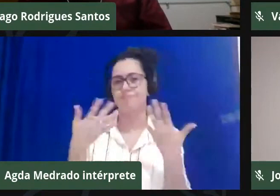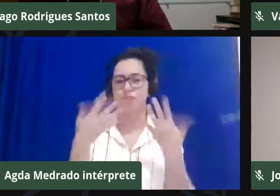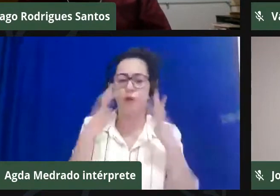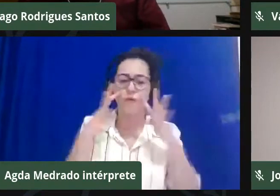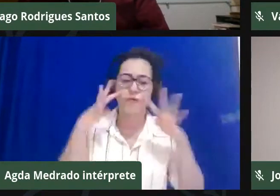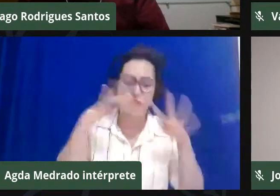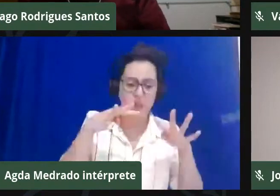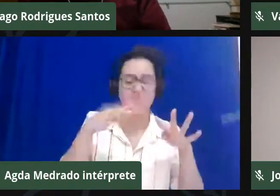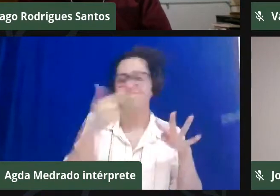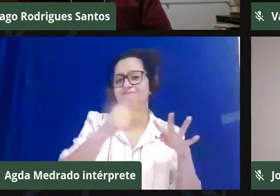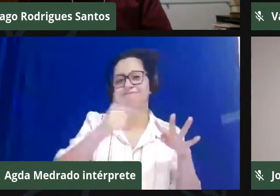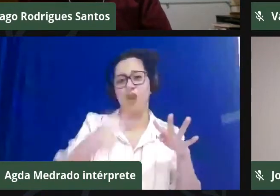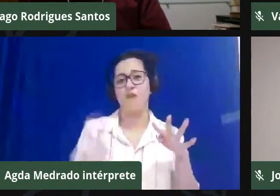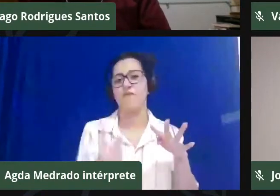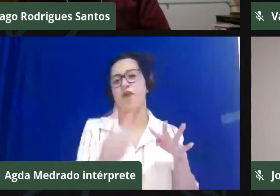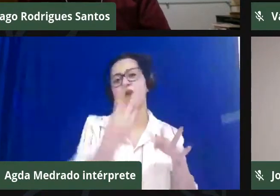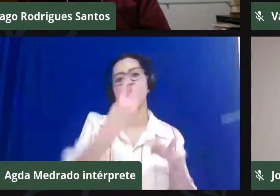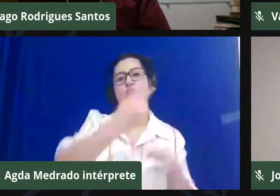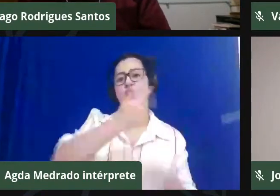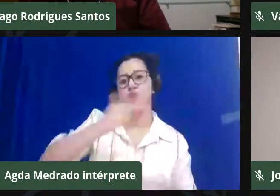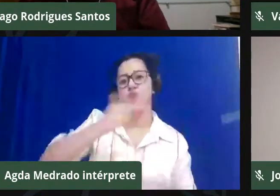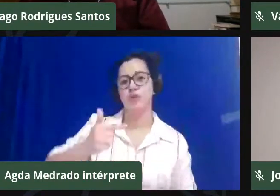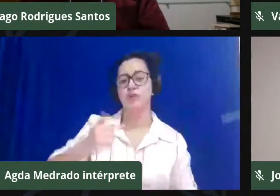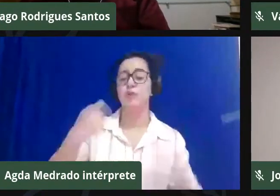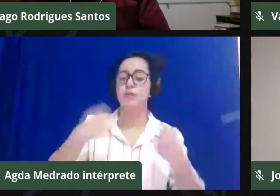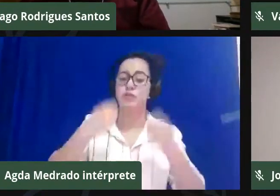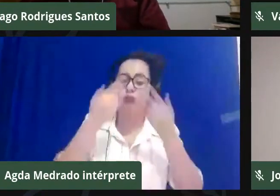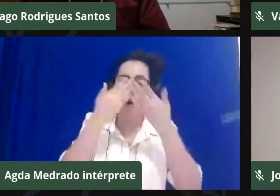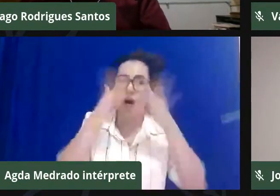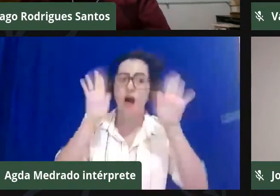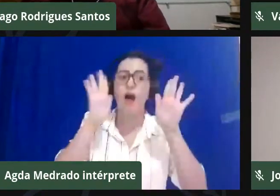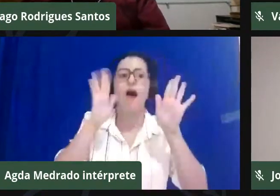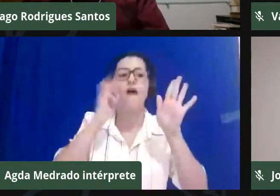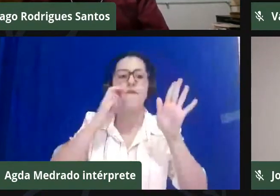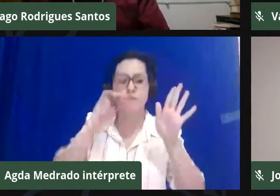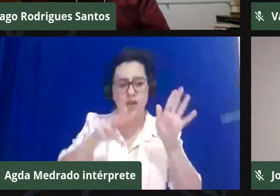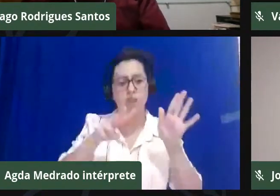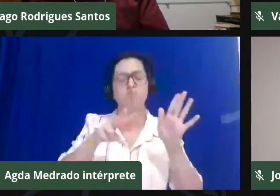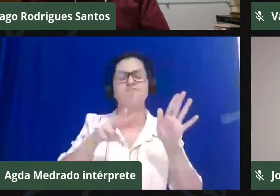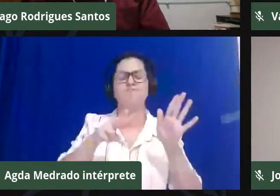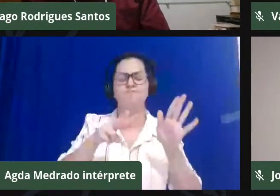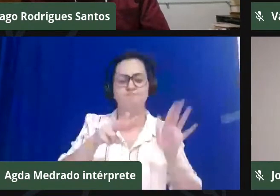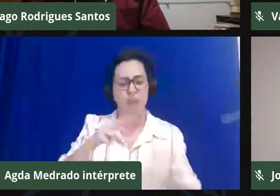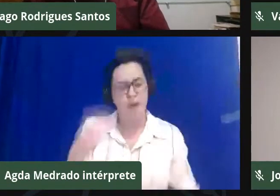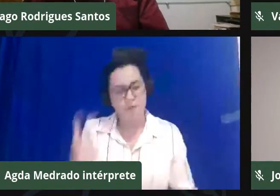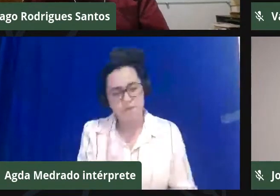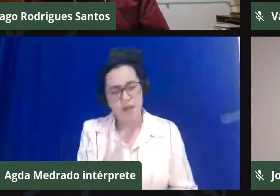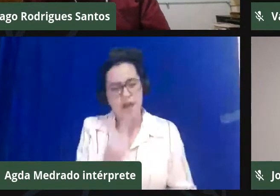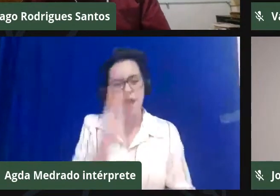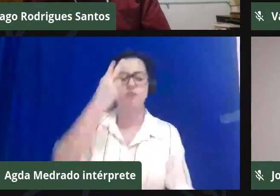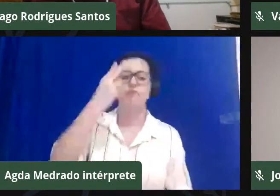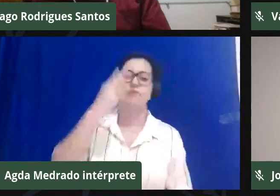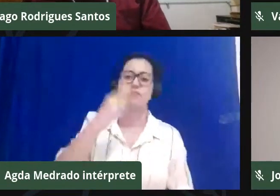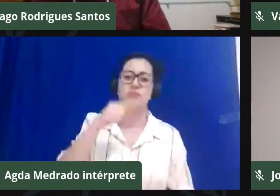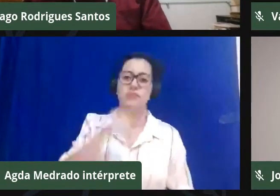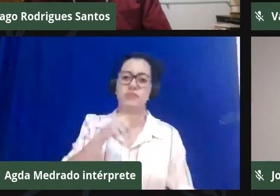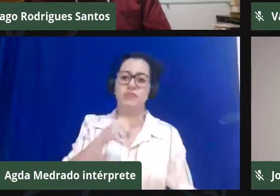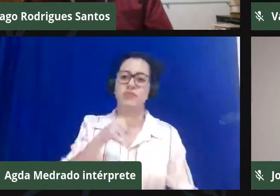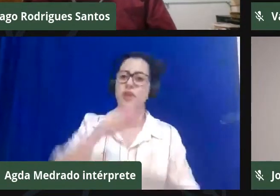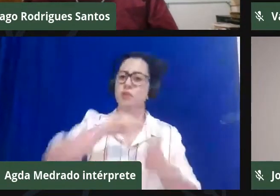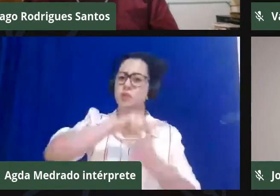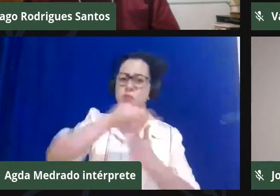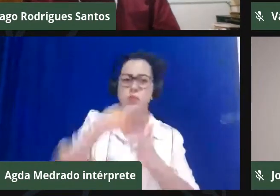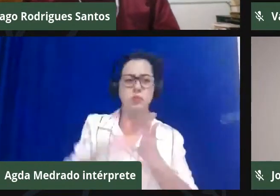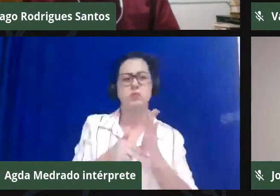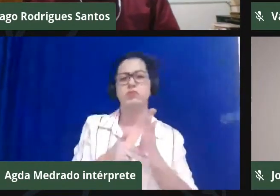que a gente não só visibilize a luta quilombola, mas que a gente possa também tratar da questão quilombola no âmbito da atuação